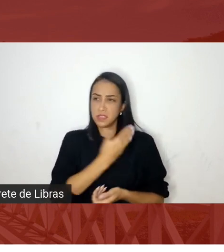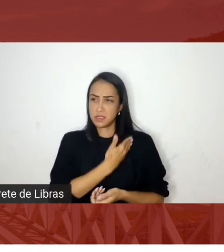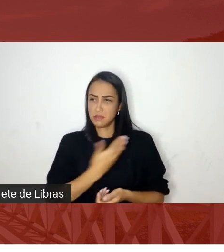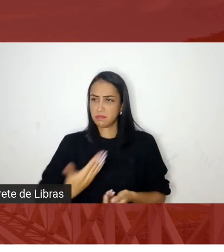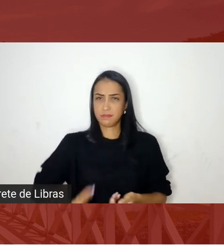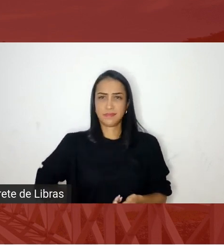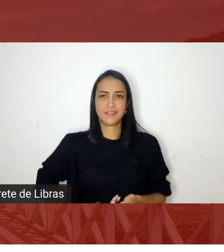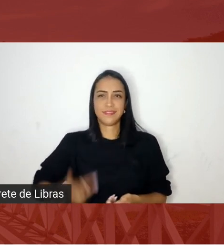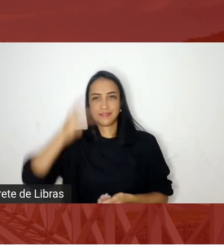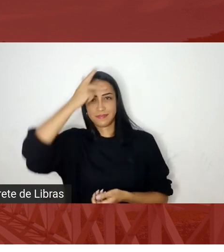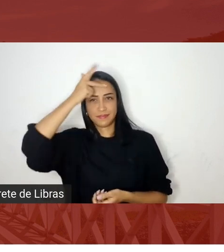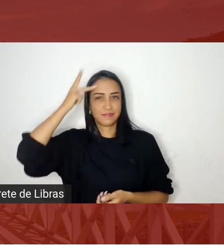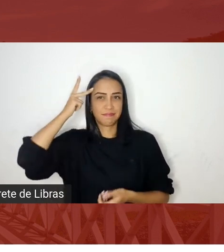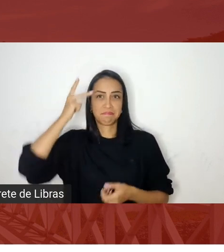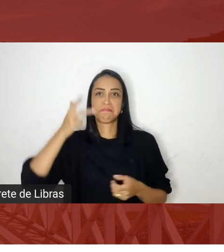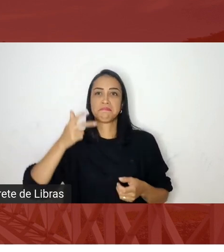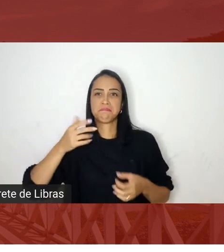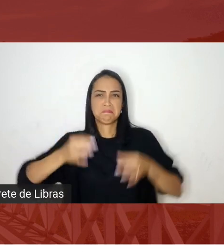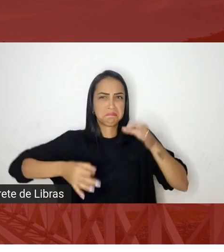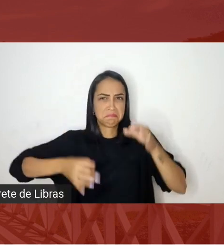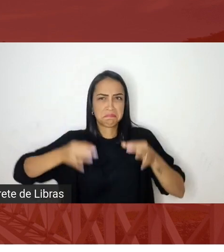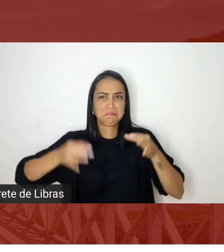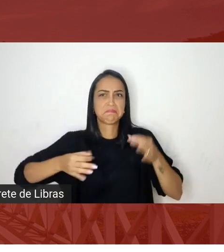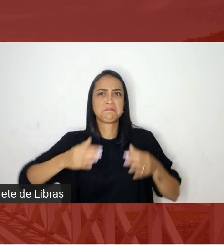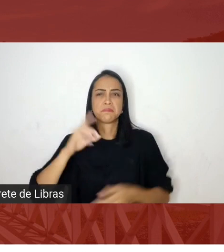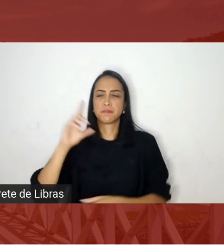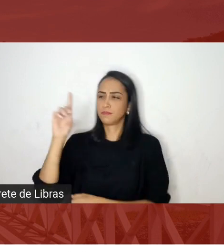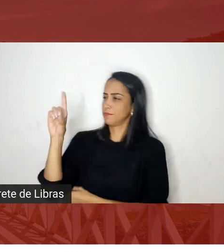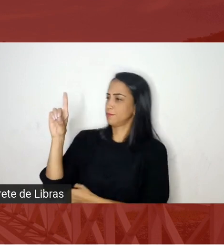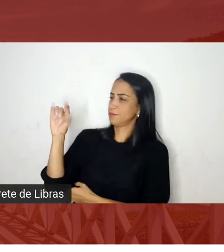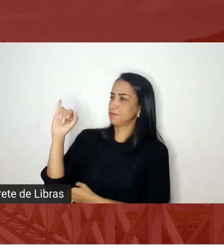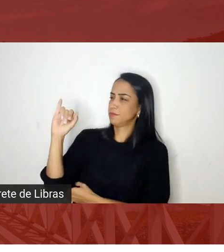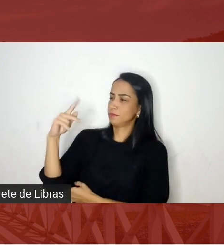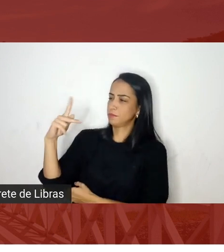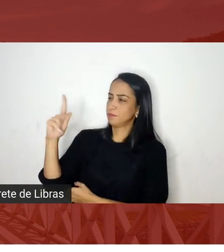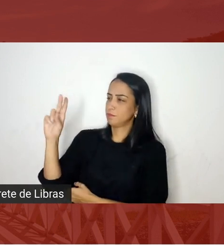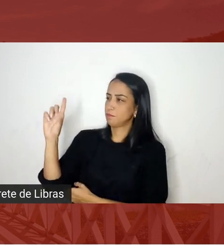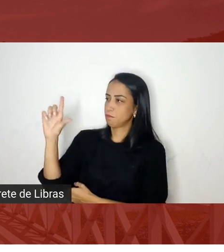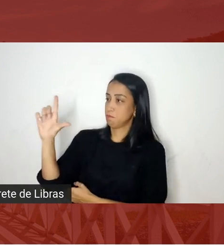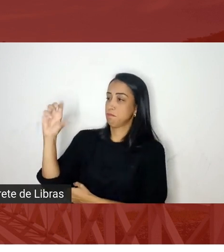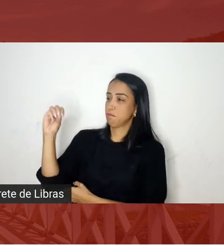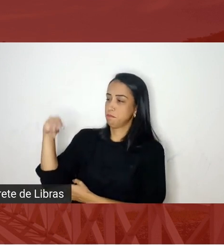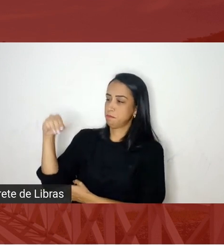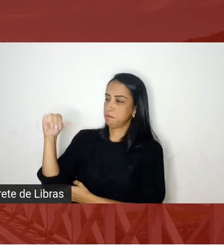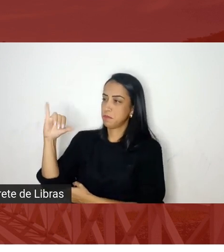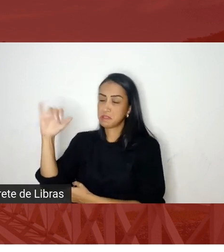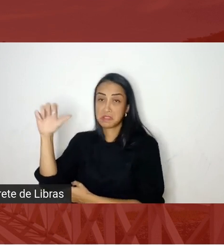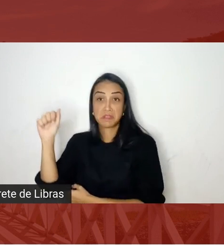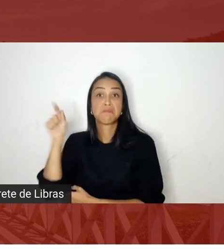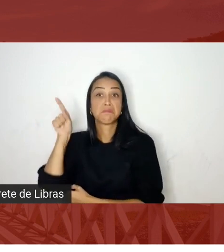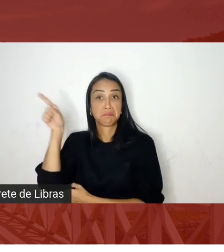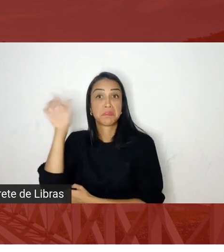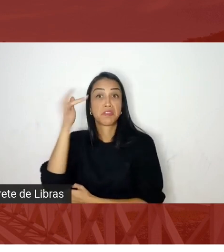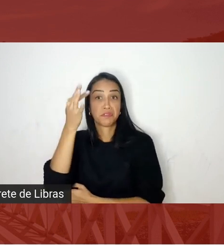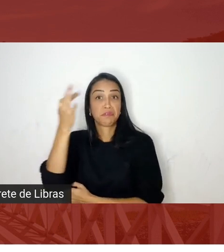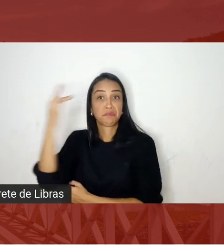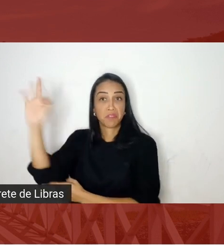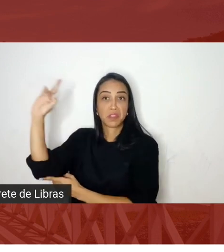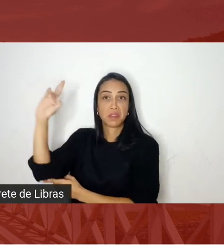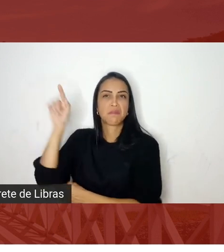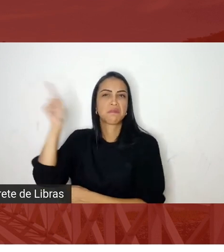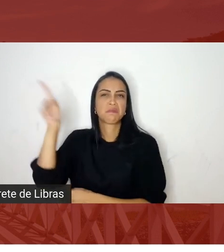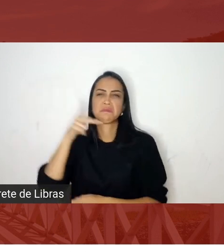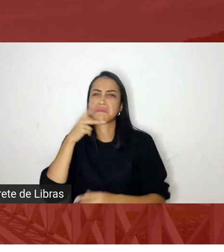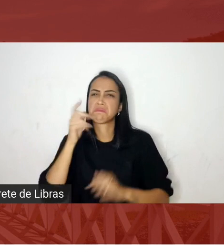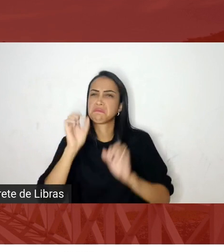Itamaraty em uma reunião oficial do Senado Federal fazia gestos supremacistas